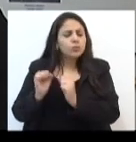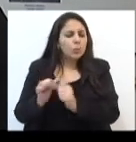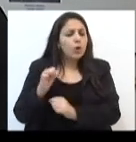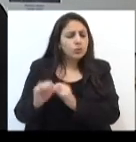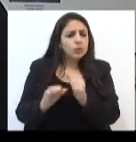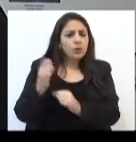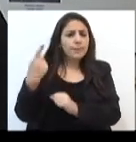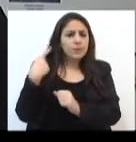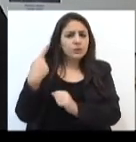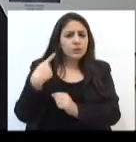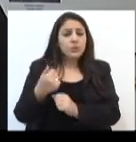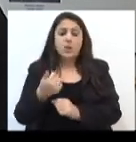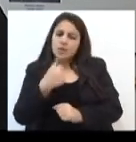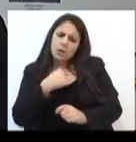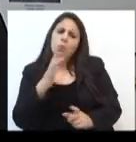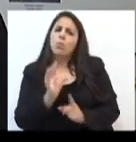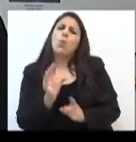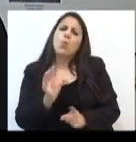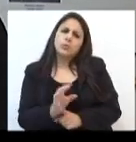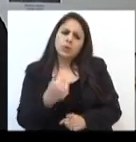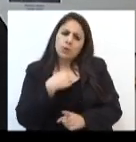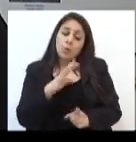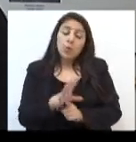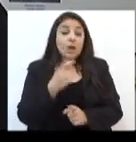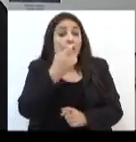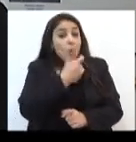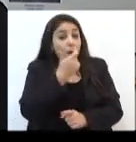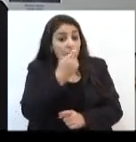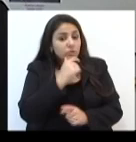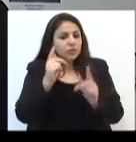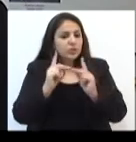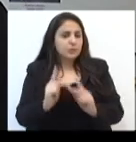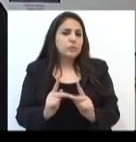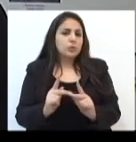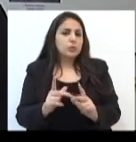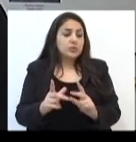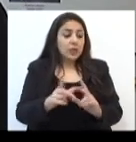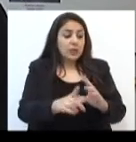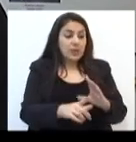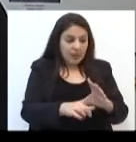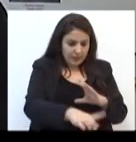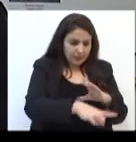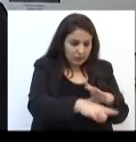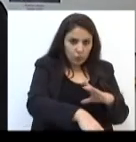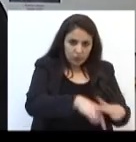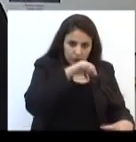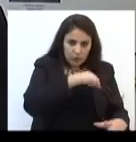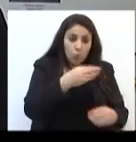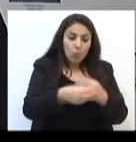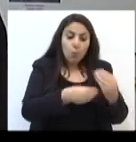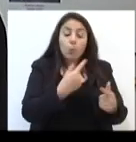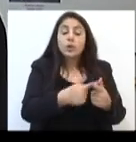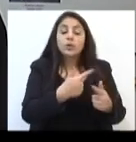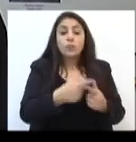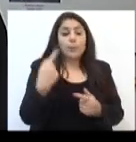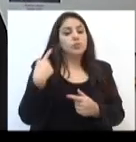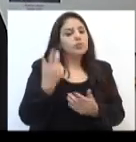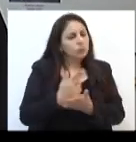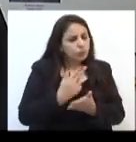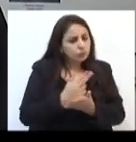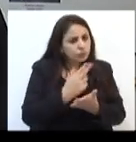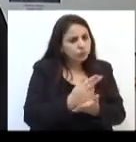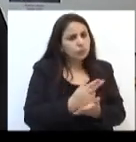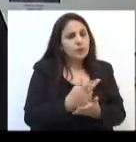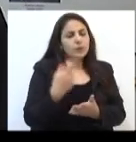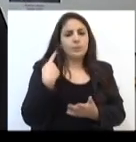de partido. E eu quero dizer que eu sou contra isso. Eu acho que as pessoas que se elegem por um partido, elas têm que ser fiéis ao seu partido até o final.